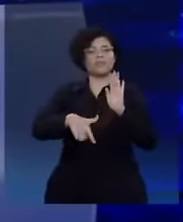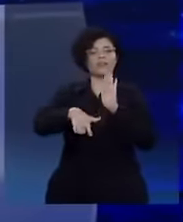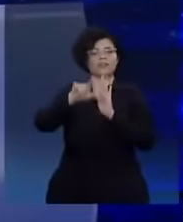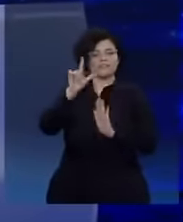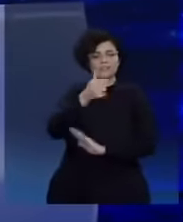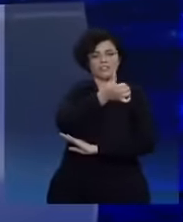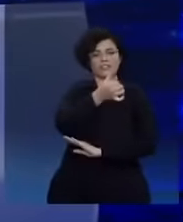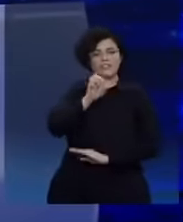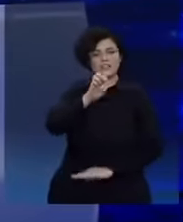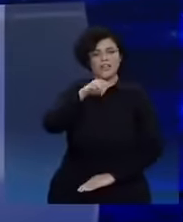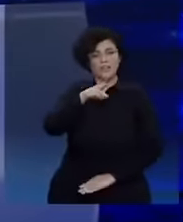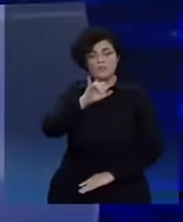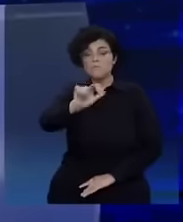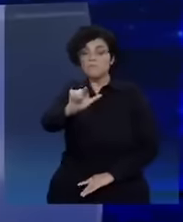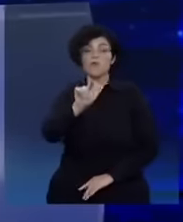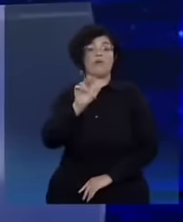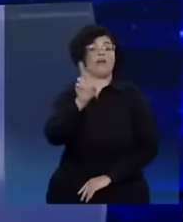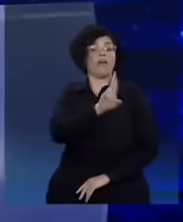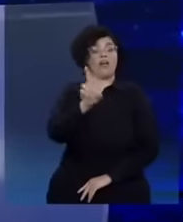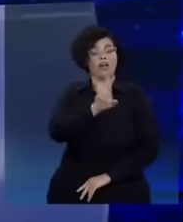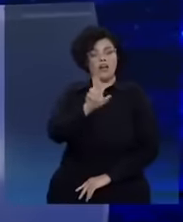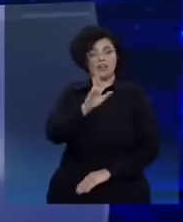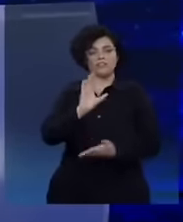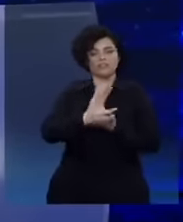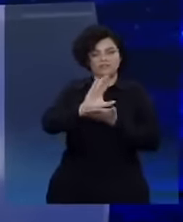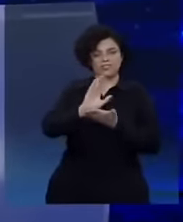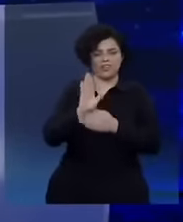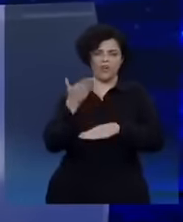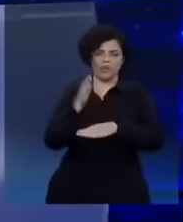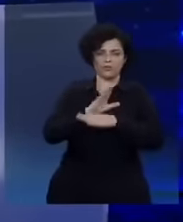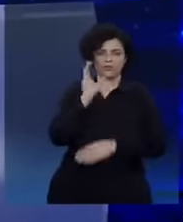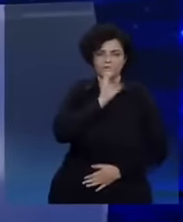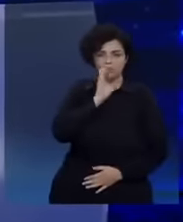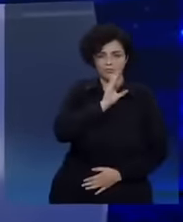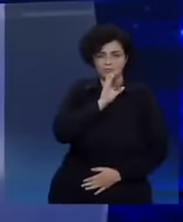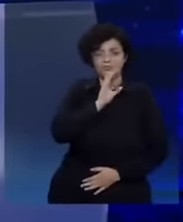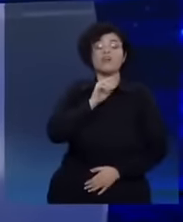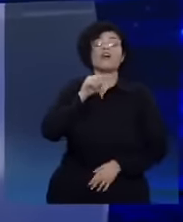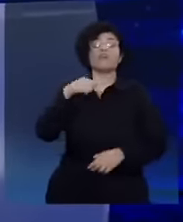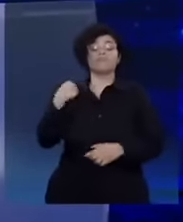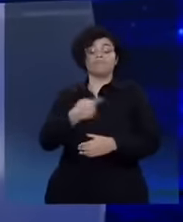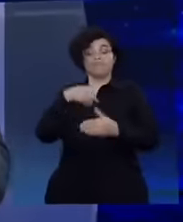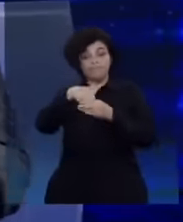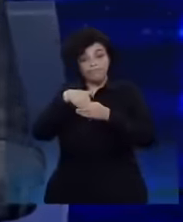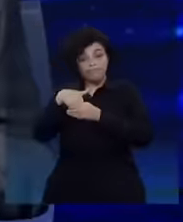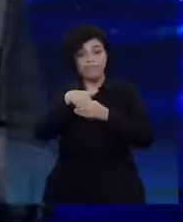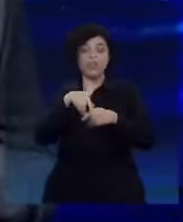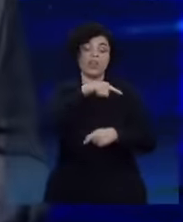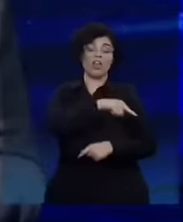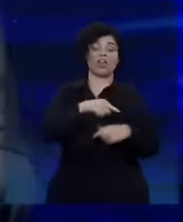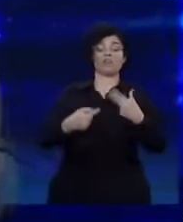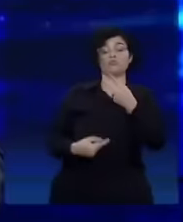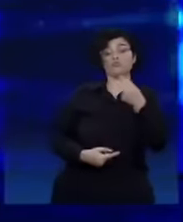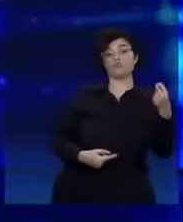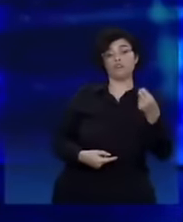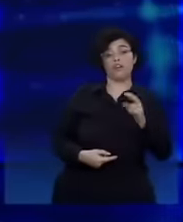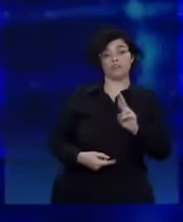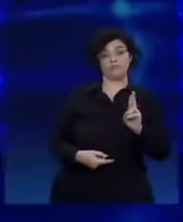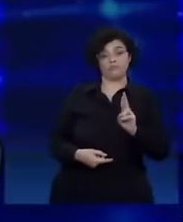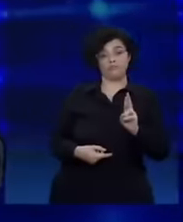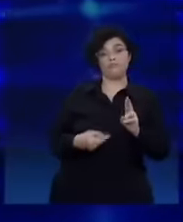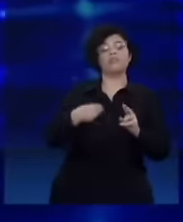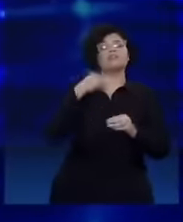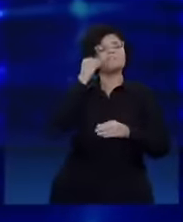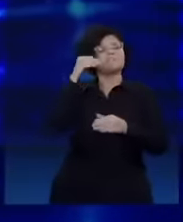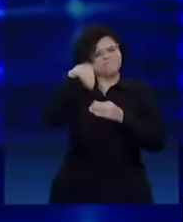de Auxílio Emergencial, quando o presidente, então, propunha R 200. A Câmara votou R$ 500